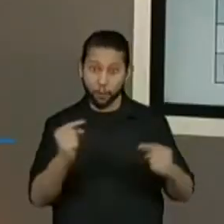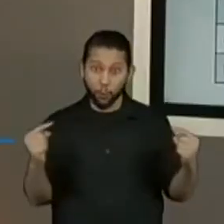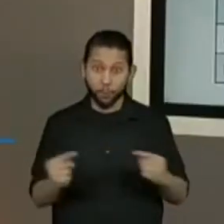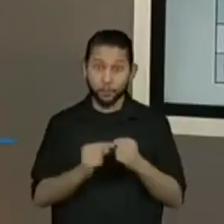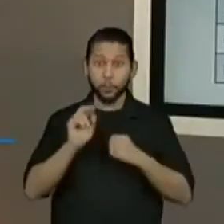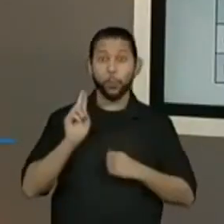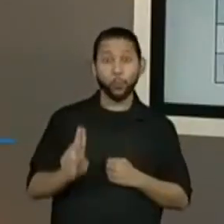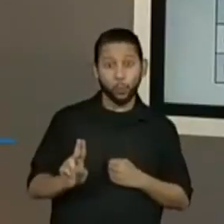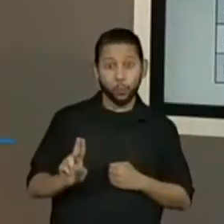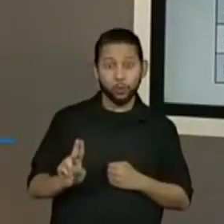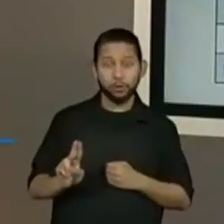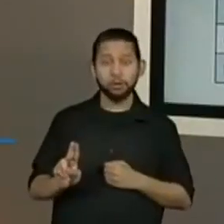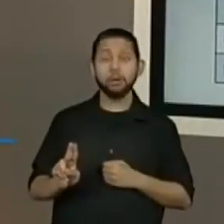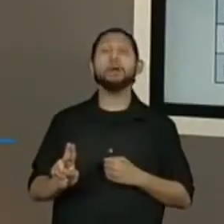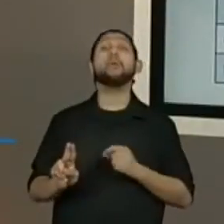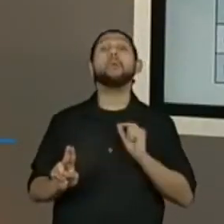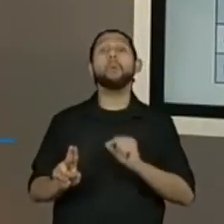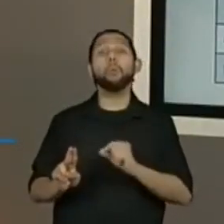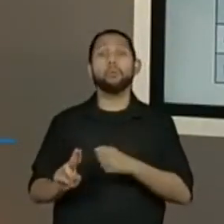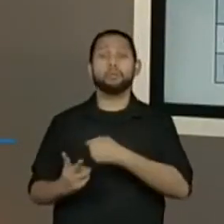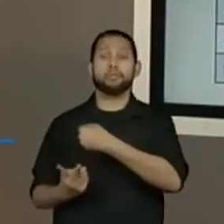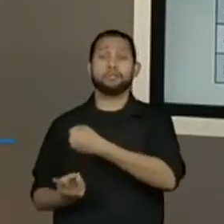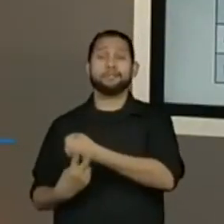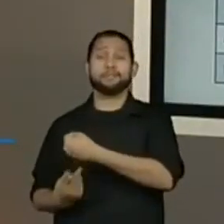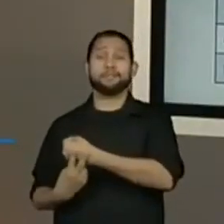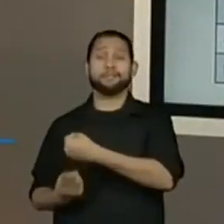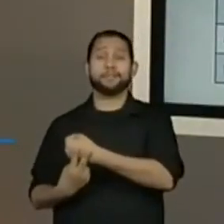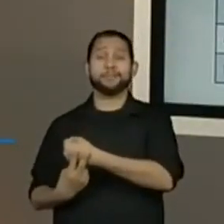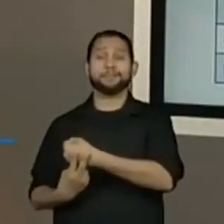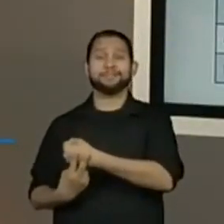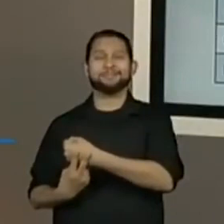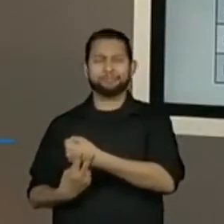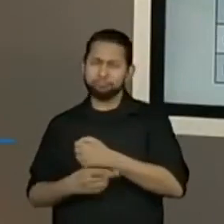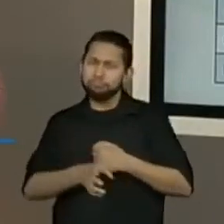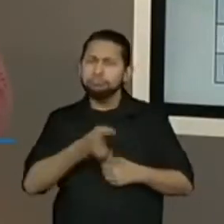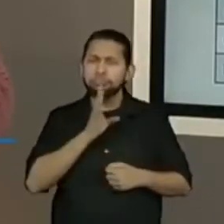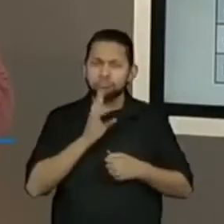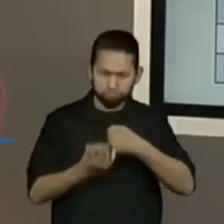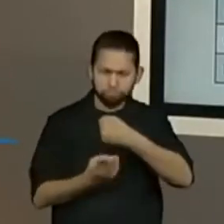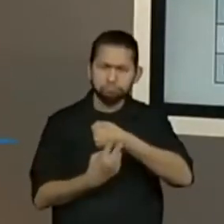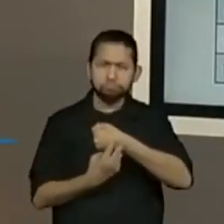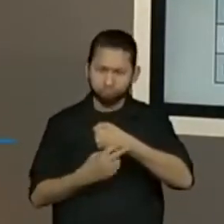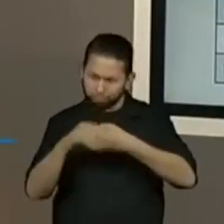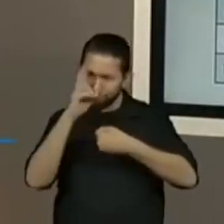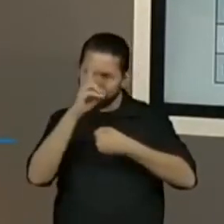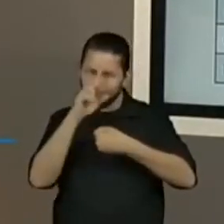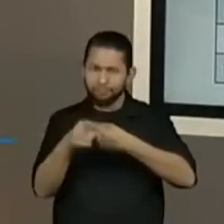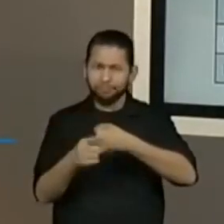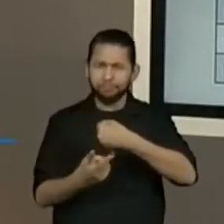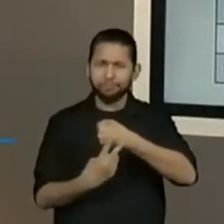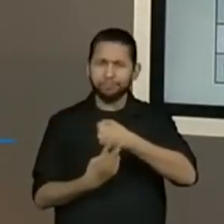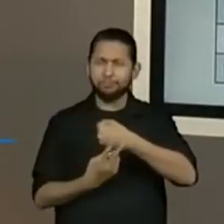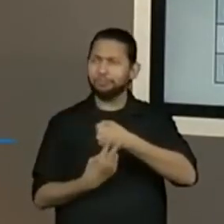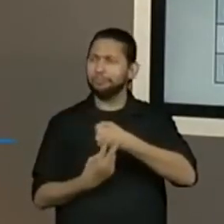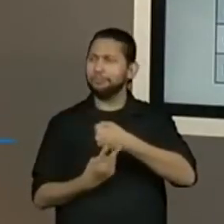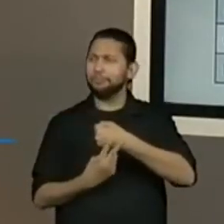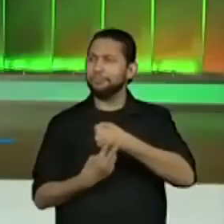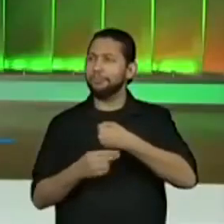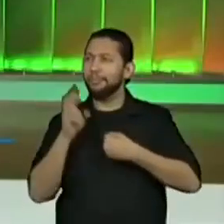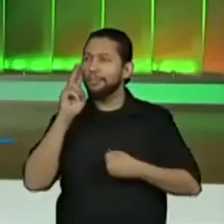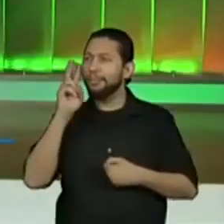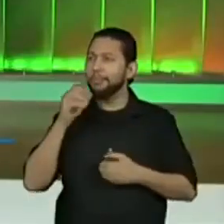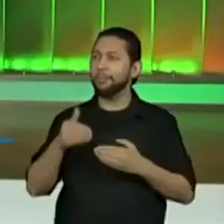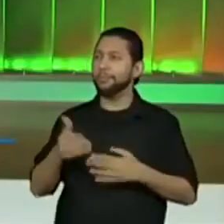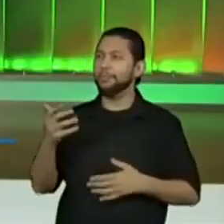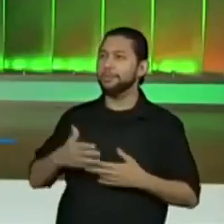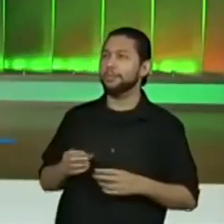são verbos. Então, retomando aí, pessoal, vocês lembram o que são os verbos? Pensa aí um pouquinho. Vamos dar uma